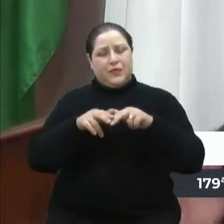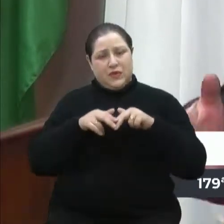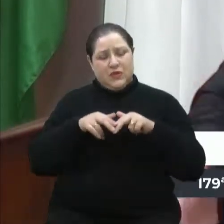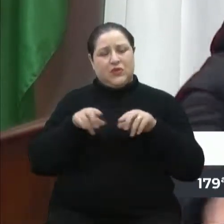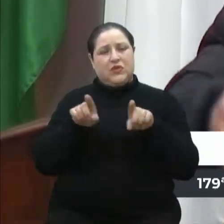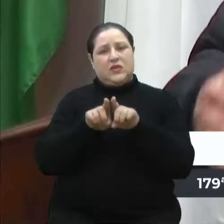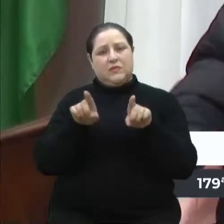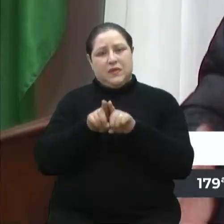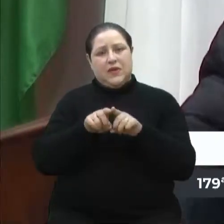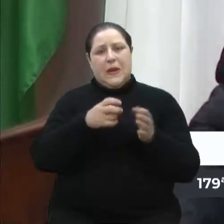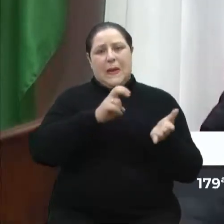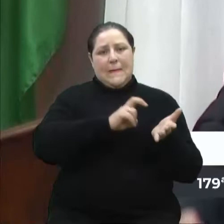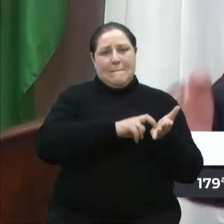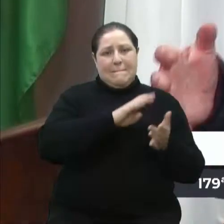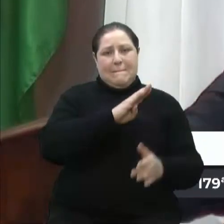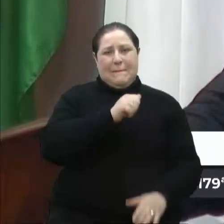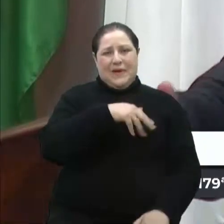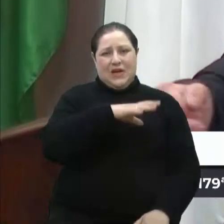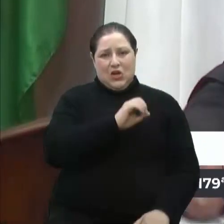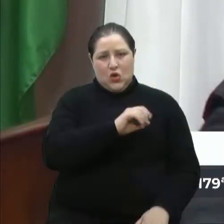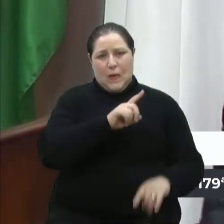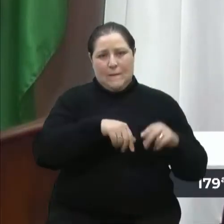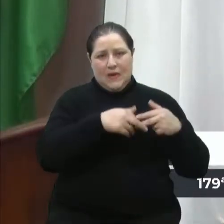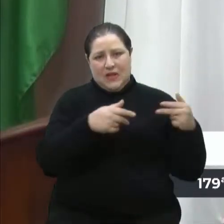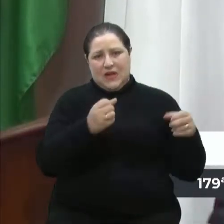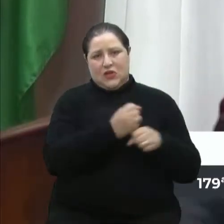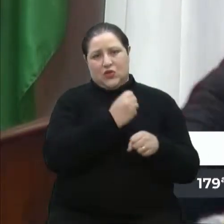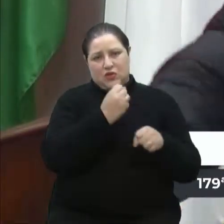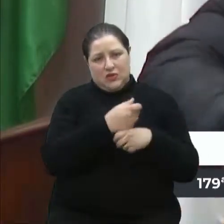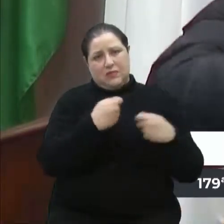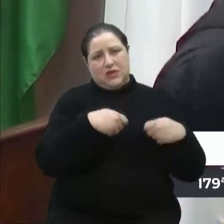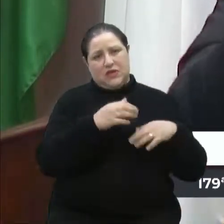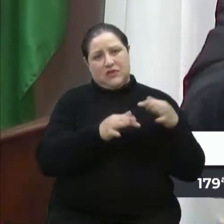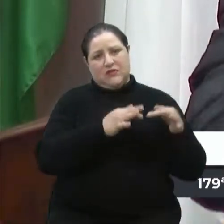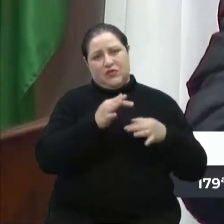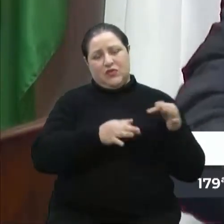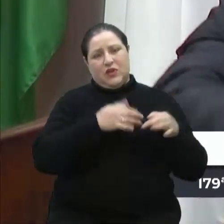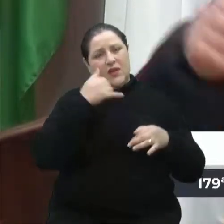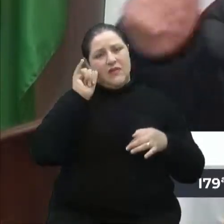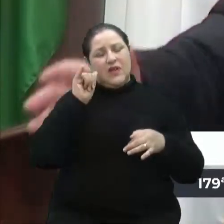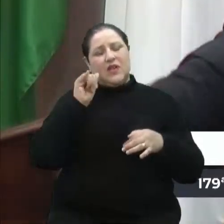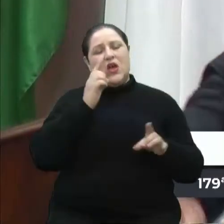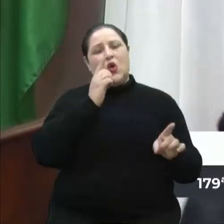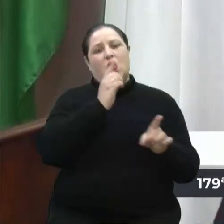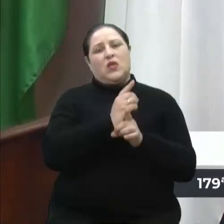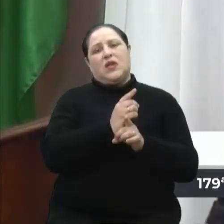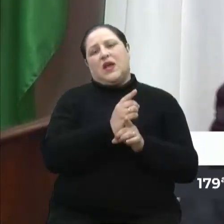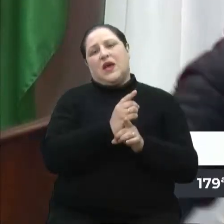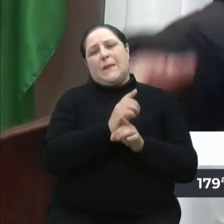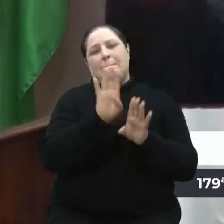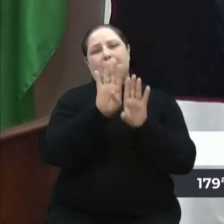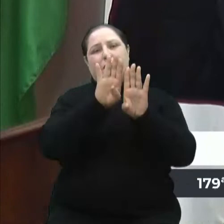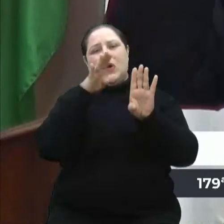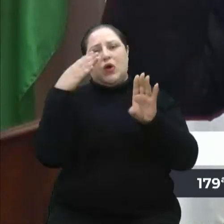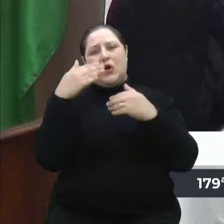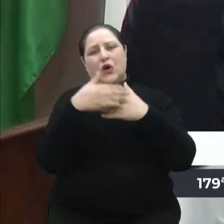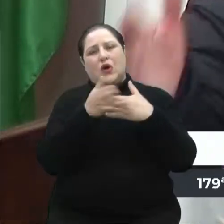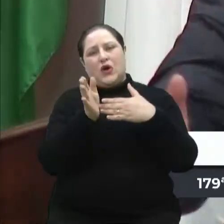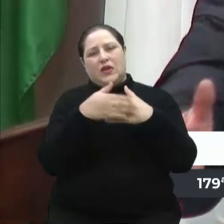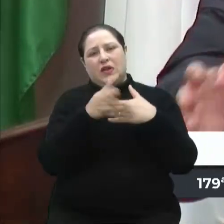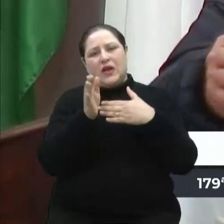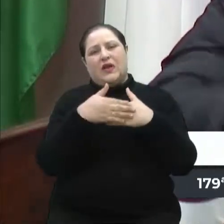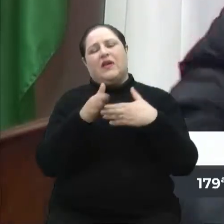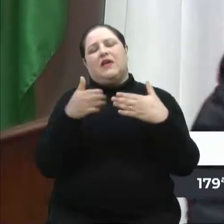também o Banco do Materiais de Construção tem que funcionar, para que a gente não encontre portas, vasos, restos de materiais de